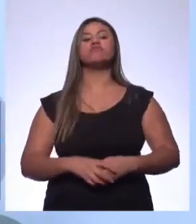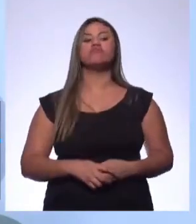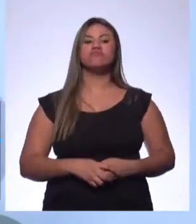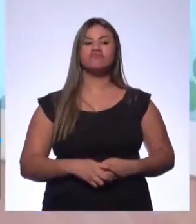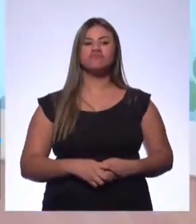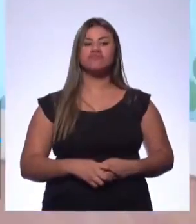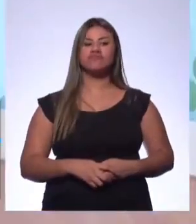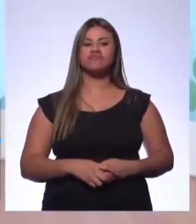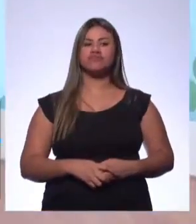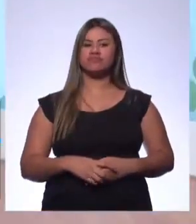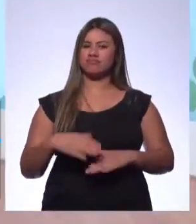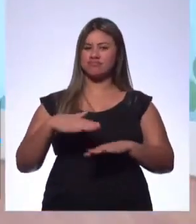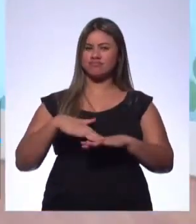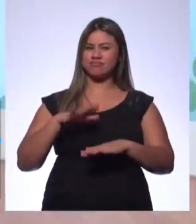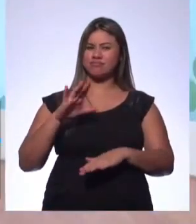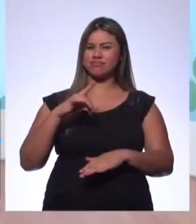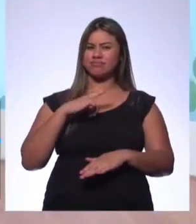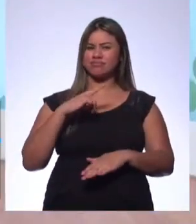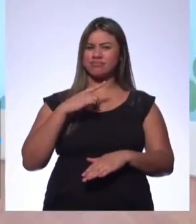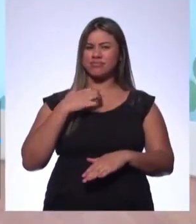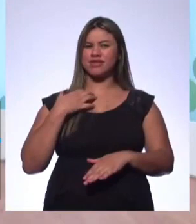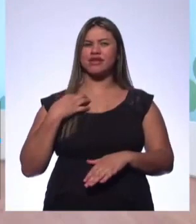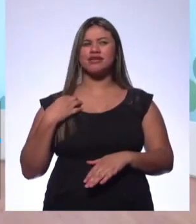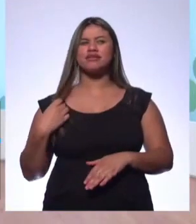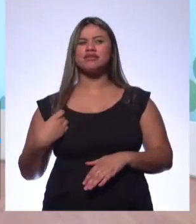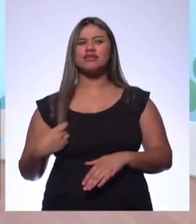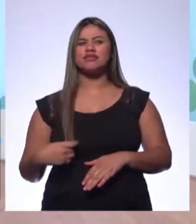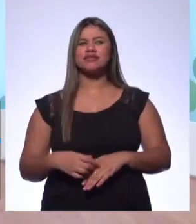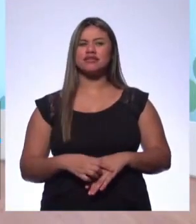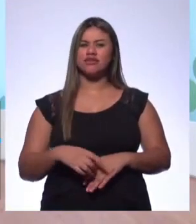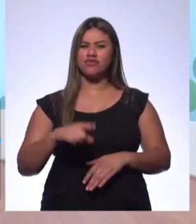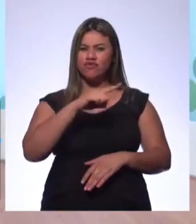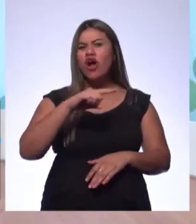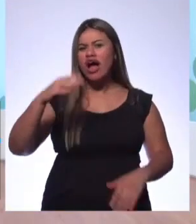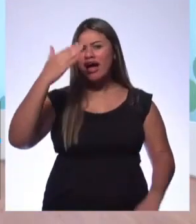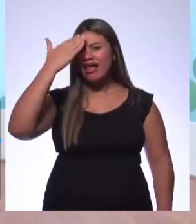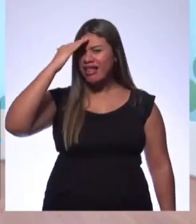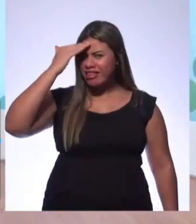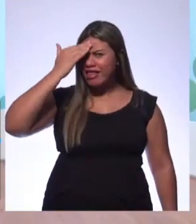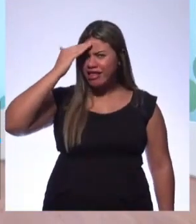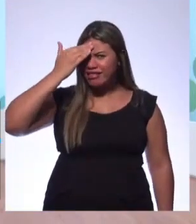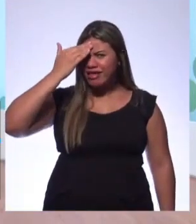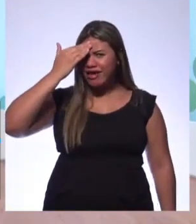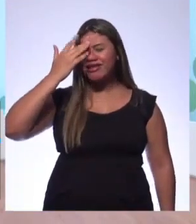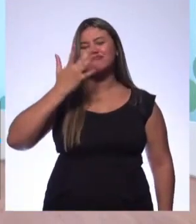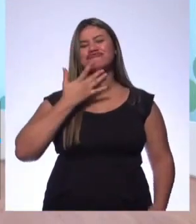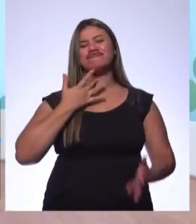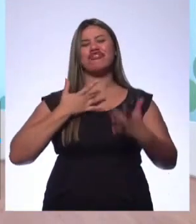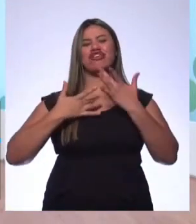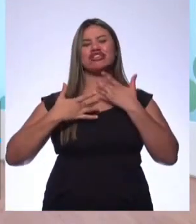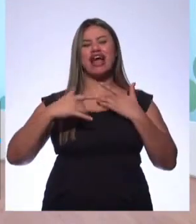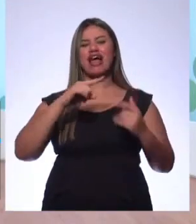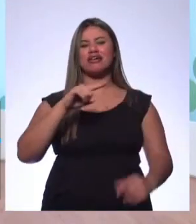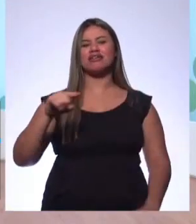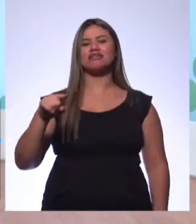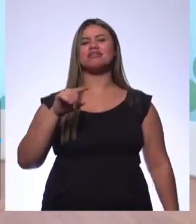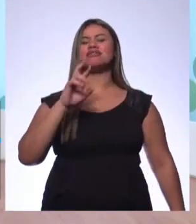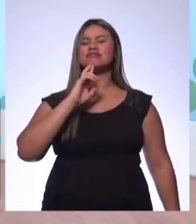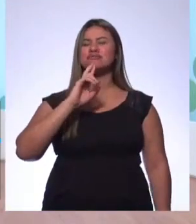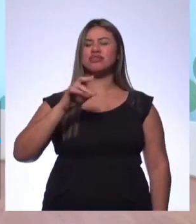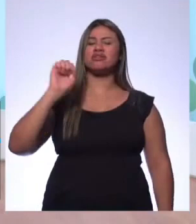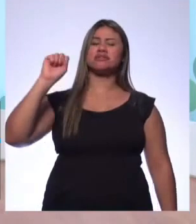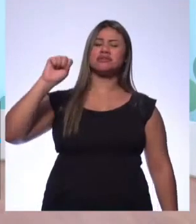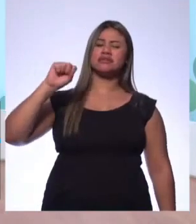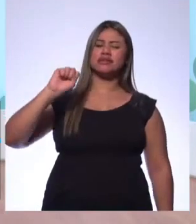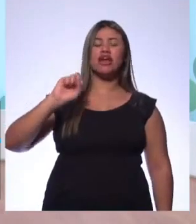Acho que tem mais alguma coisa que eu tenho vontade de perguntar para os alunos assim. Vocês entenderam? Aí vocês me falam. Sim, tenho dúvida. Pode